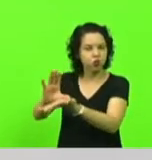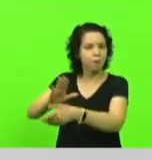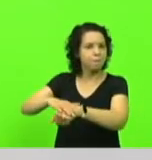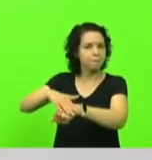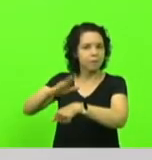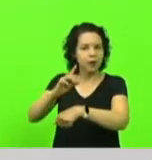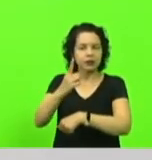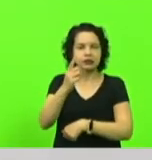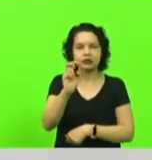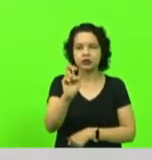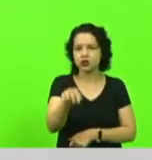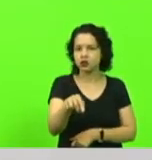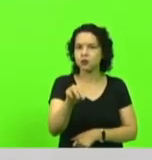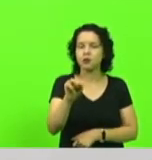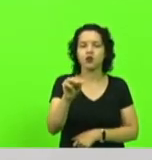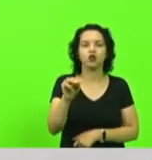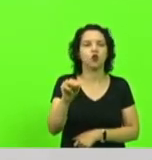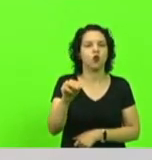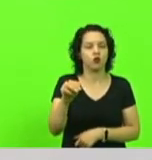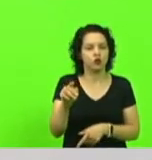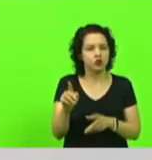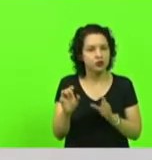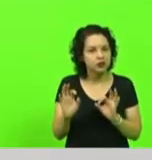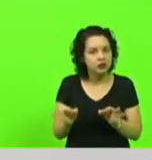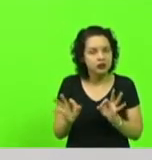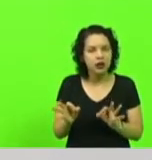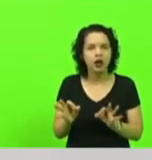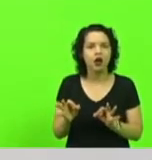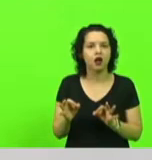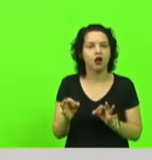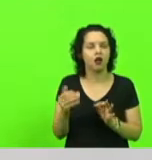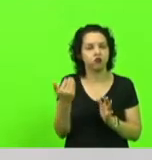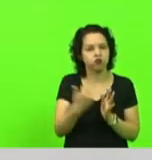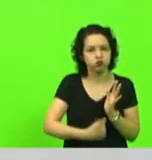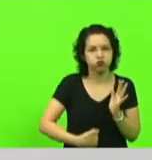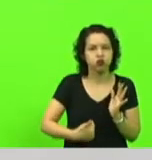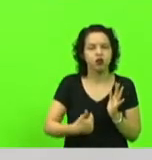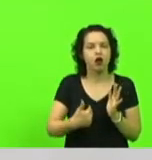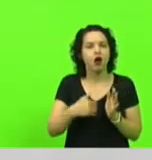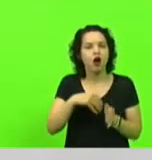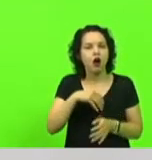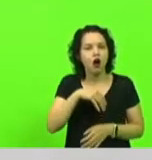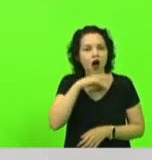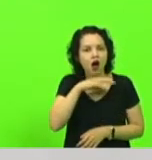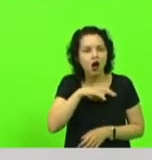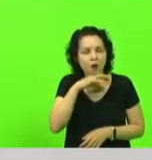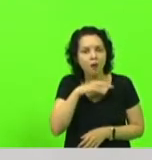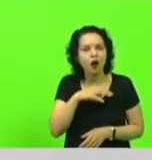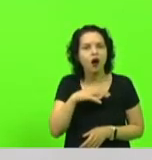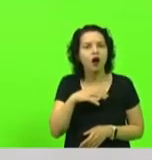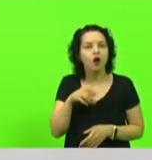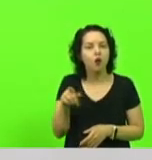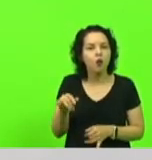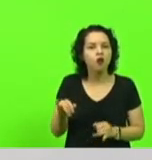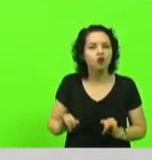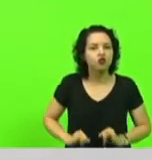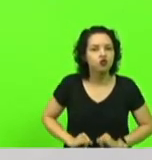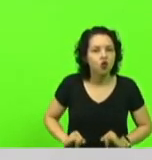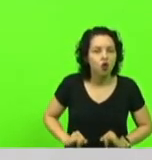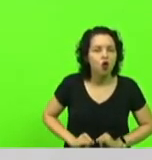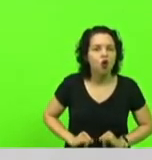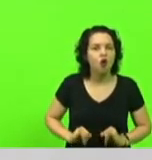15 milhões exatamente no abate dos animais que são acometidos pela